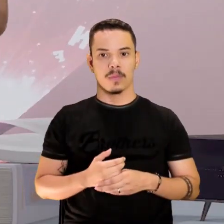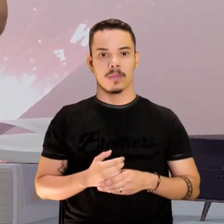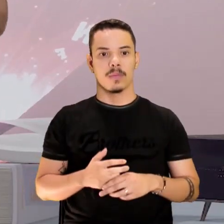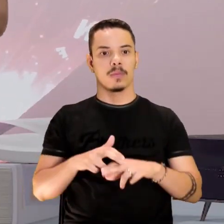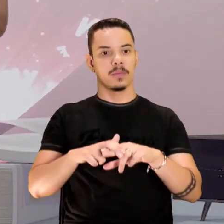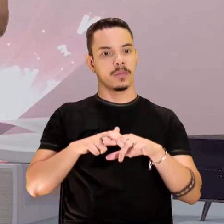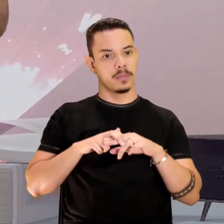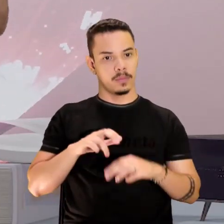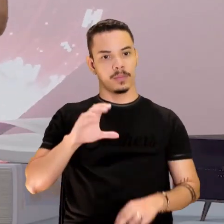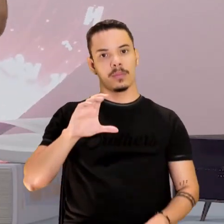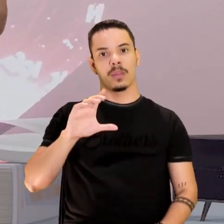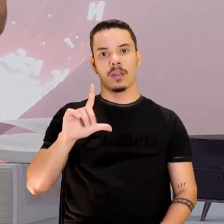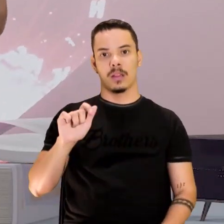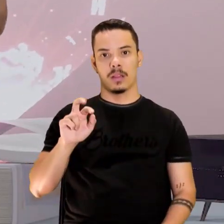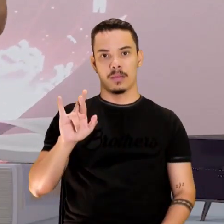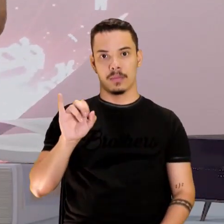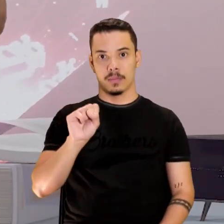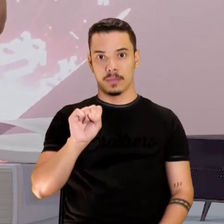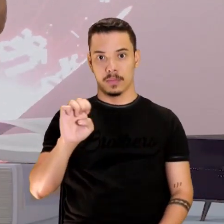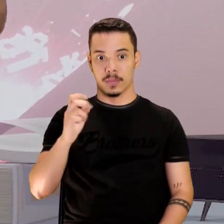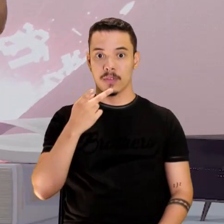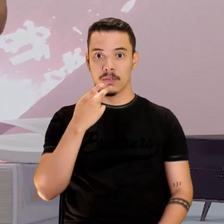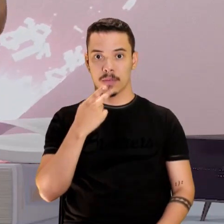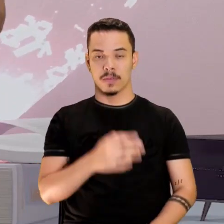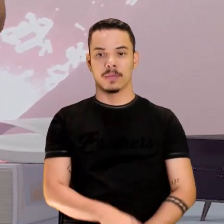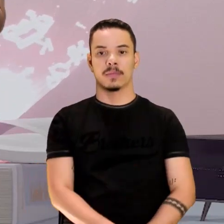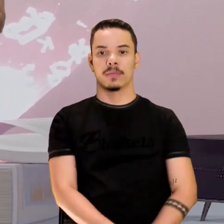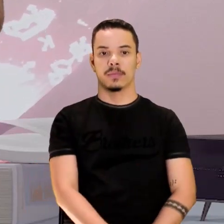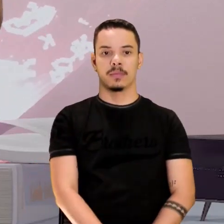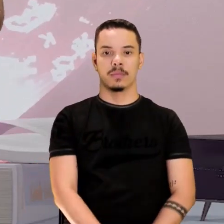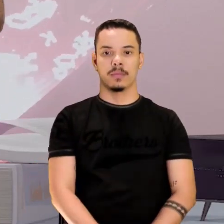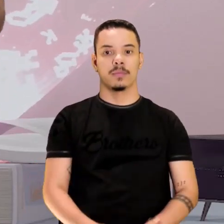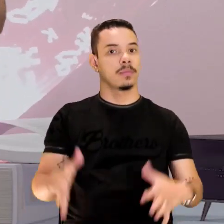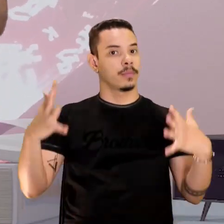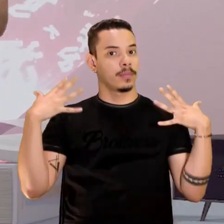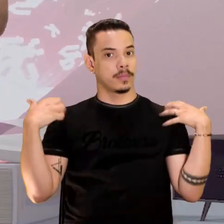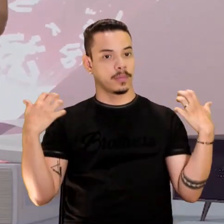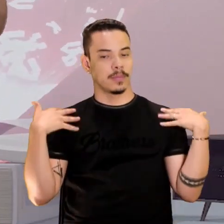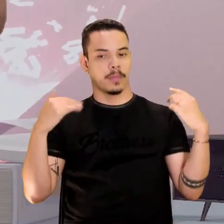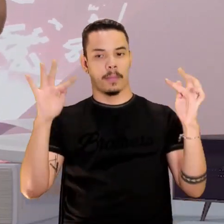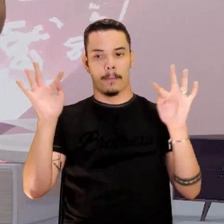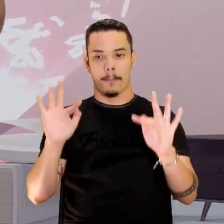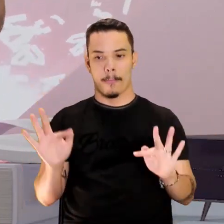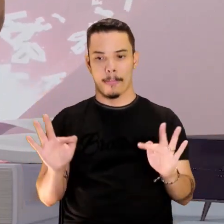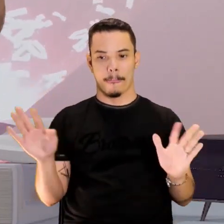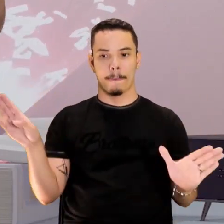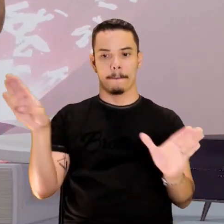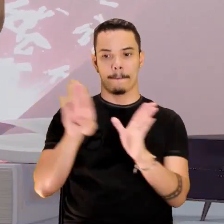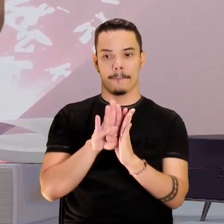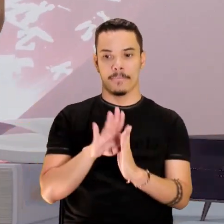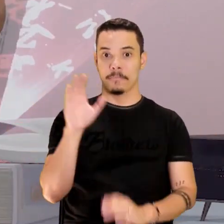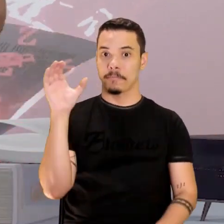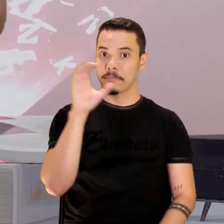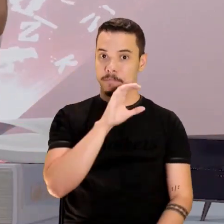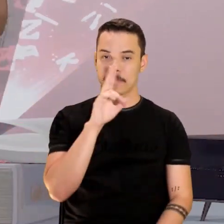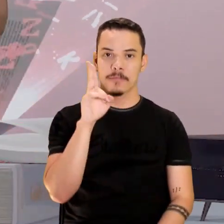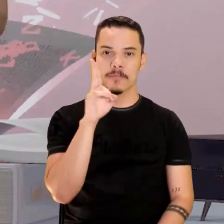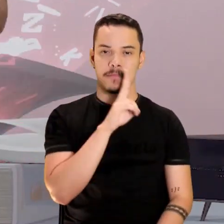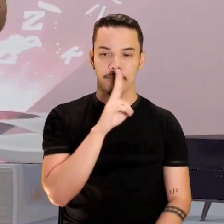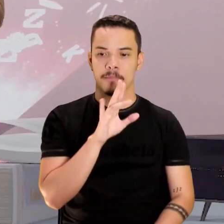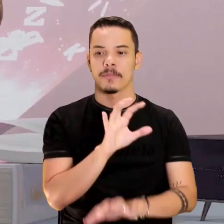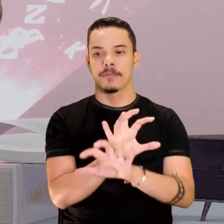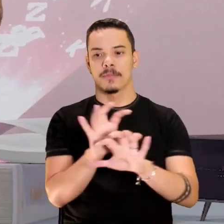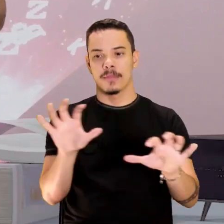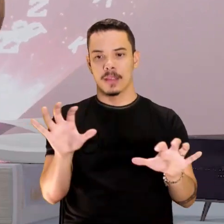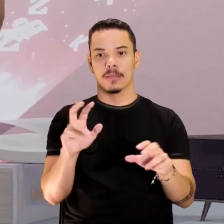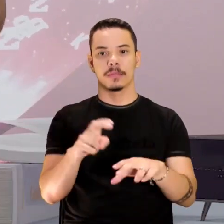Clarice diz assim que aqueles que choram, a alegria, a felicidade, ela chega chegando. E é isso,